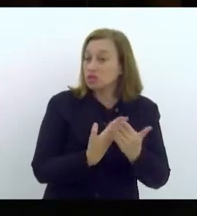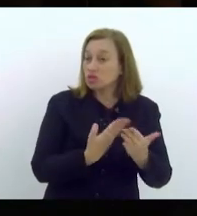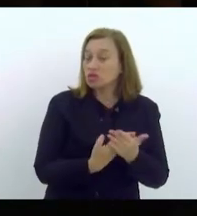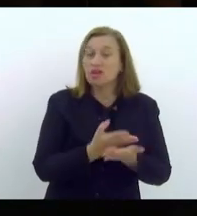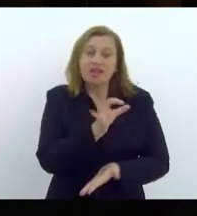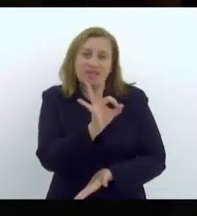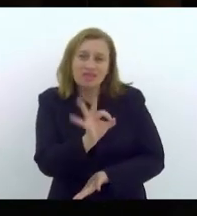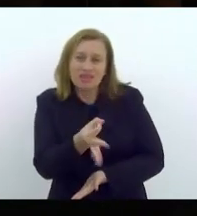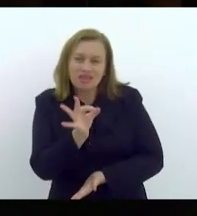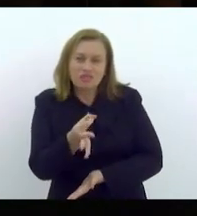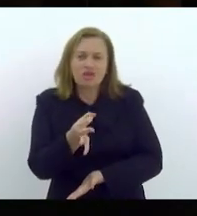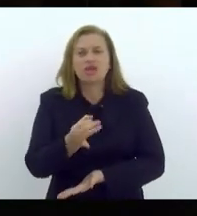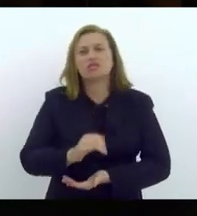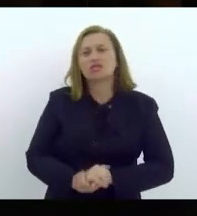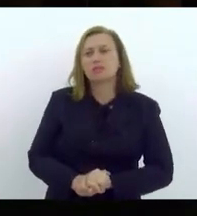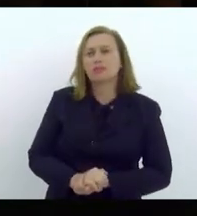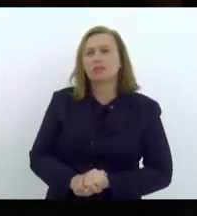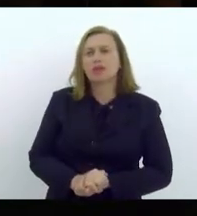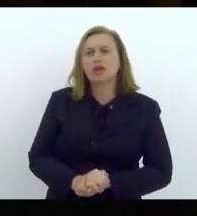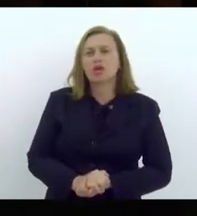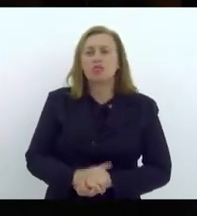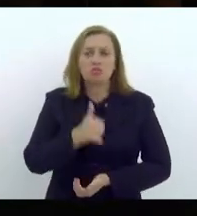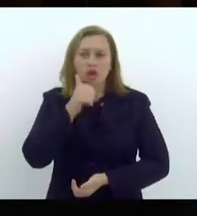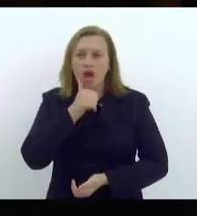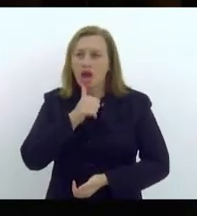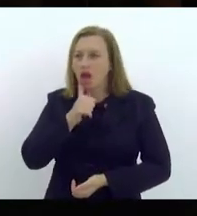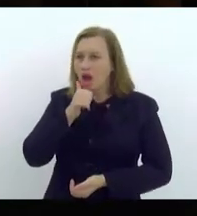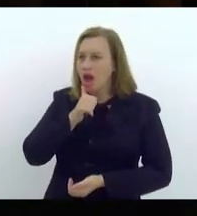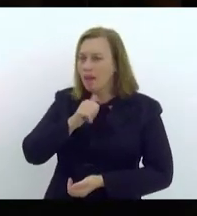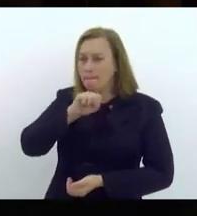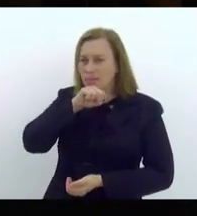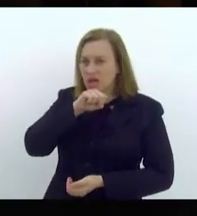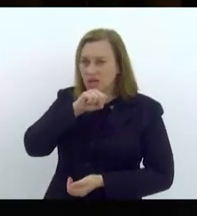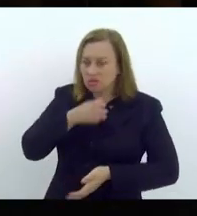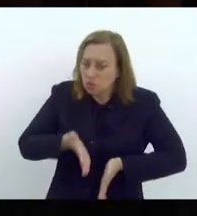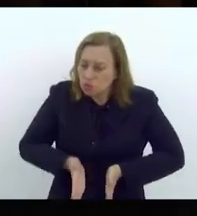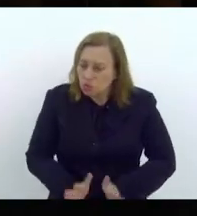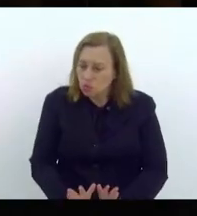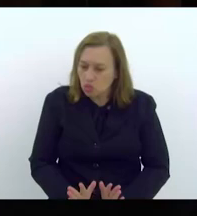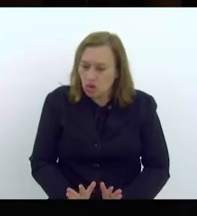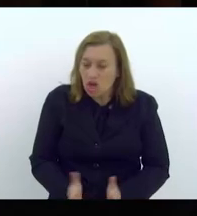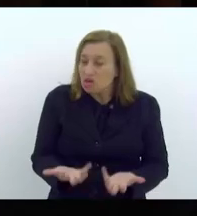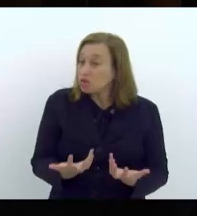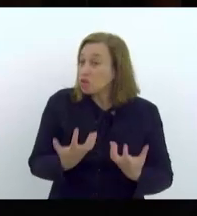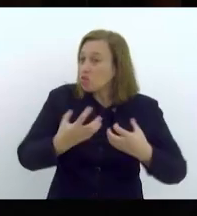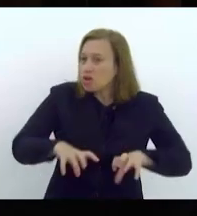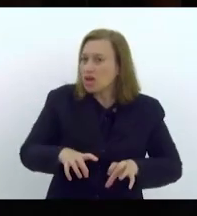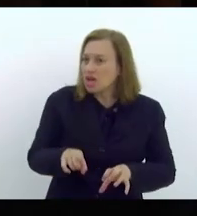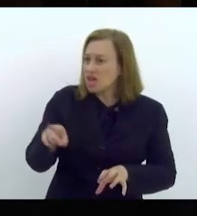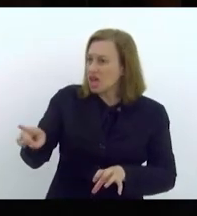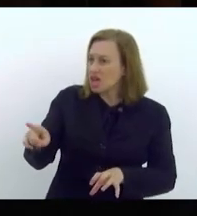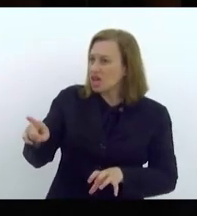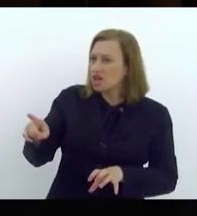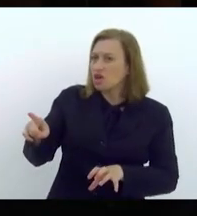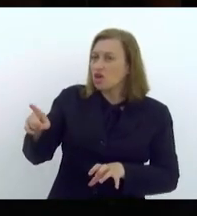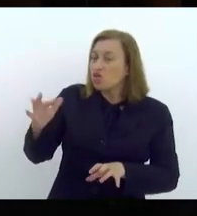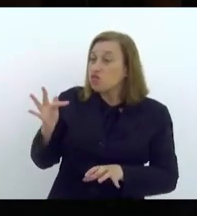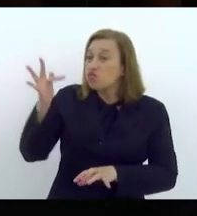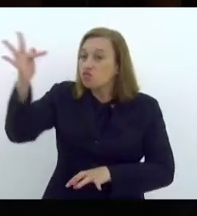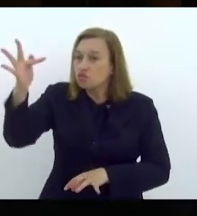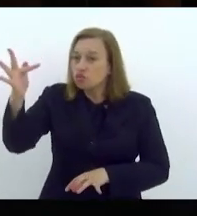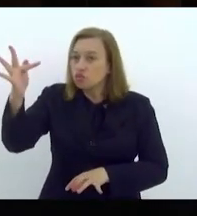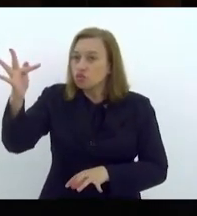obviamente, tem certeza que quando essa mãe põe seu filho no mundo, ela não quer que ele seja um futuro abusador. Então,